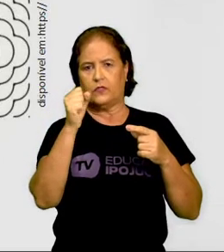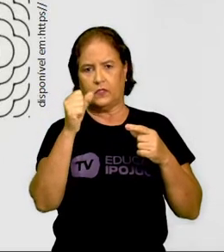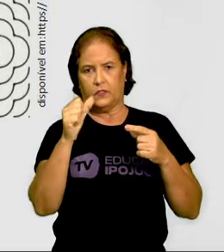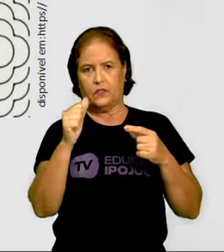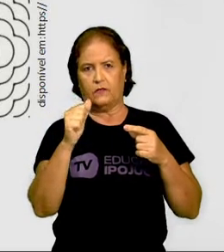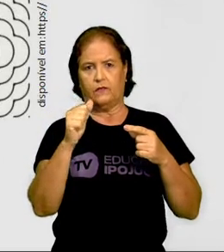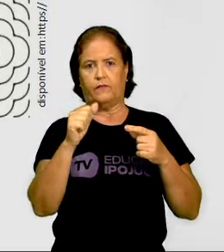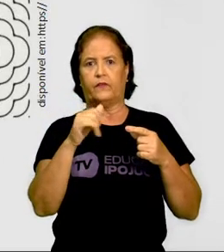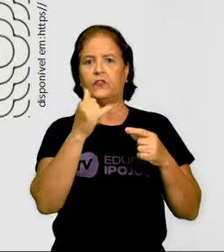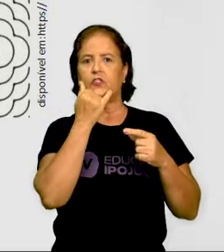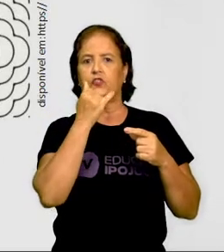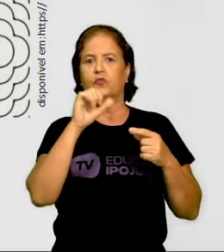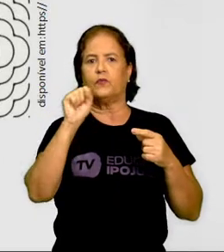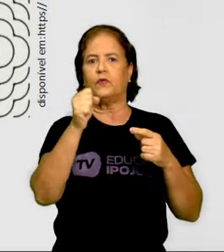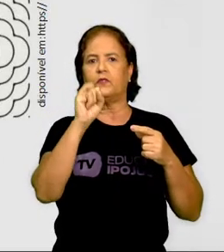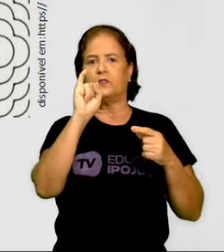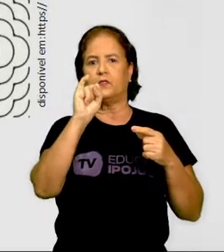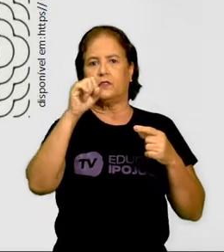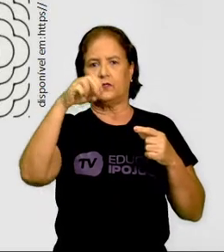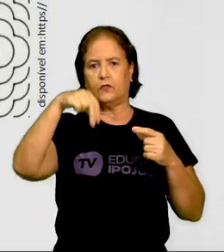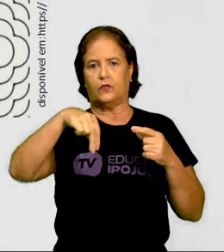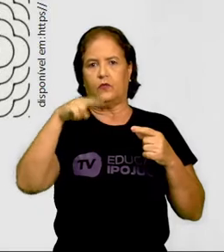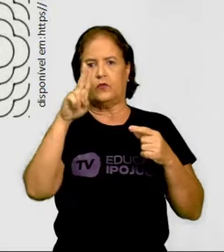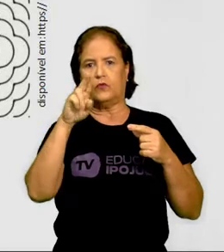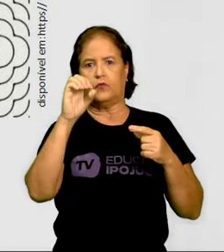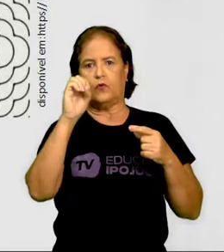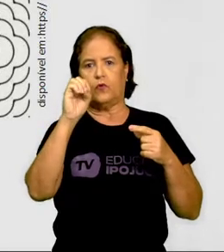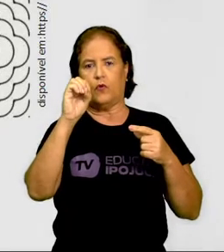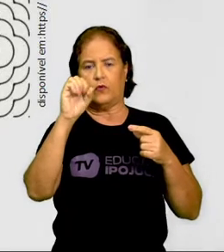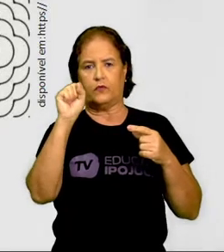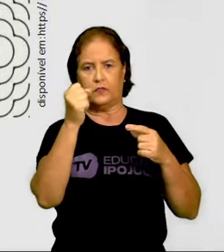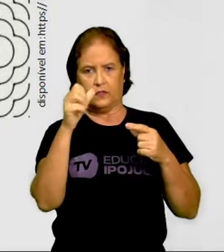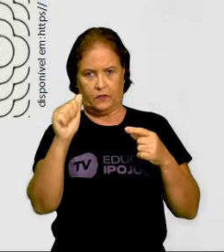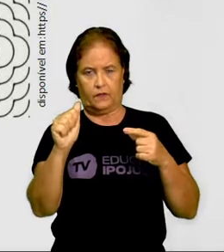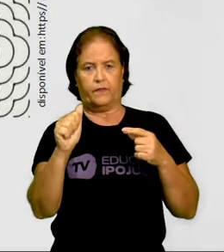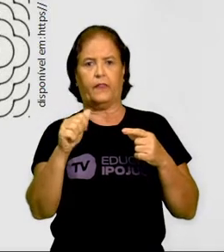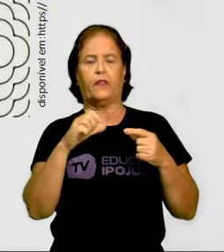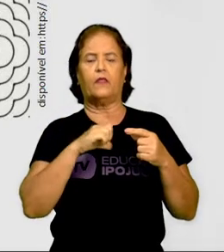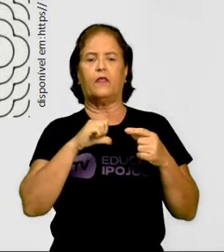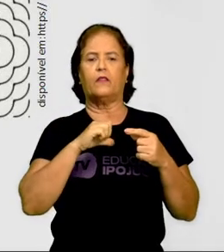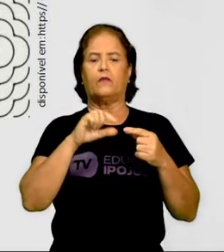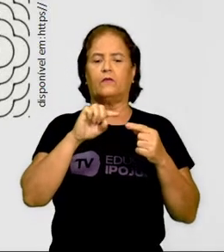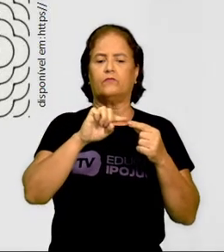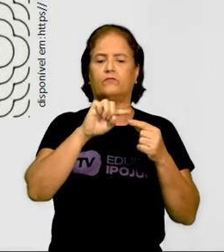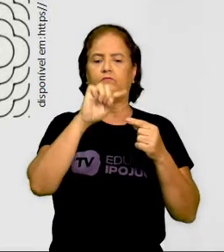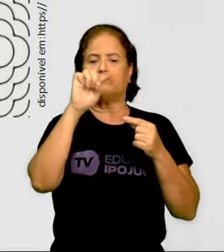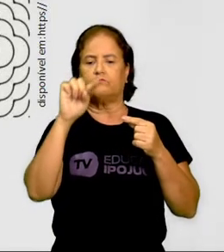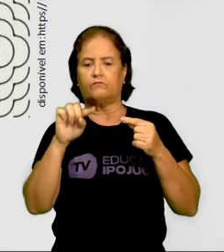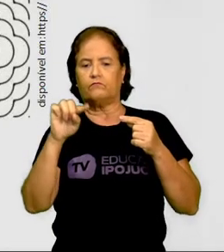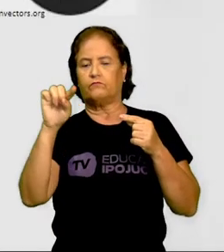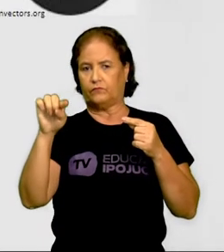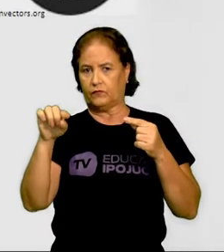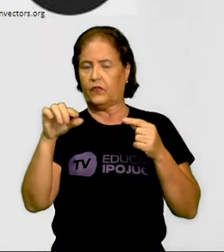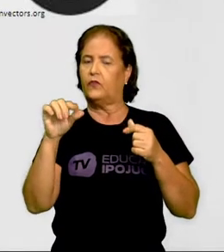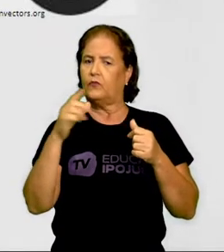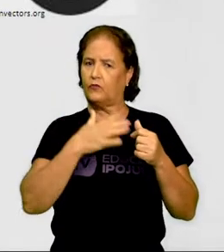isso, nós costumamos fazer essas linhas aqui, chamadas de linhas sinuosas.